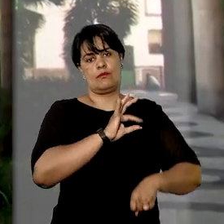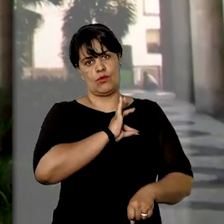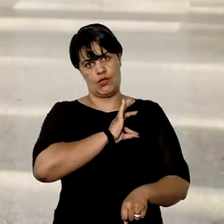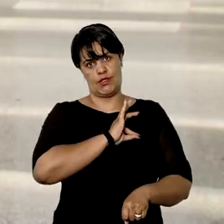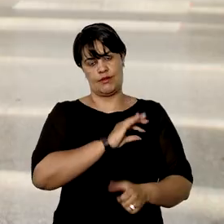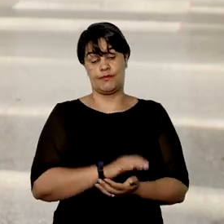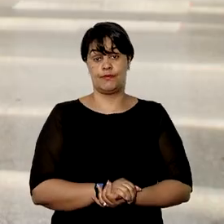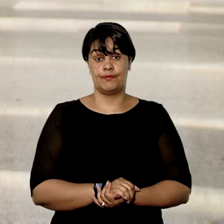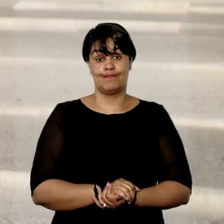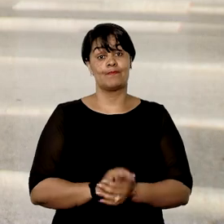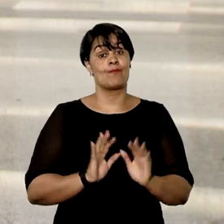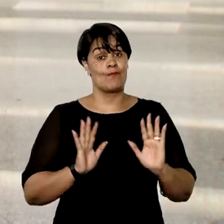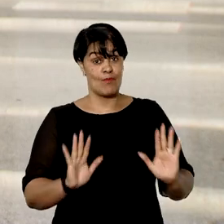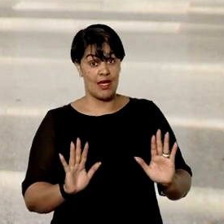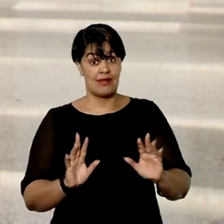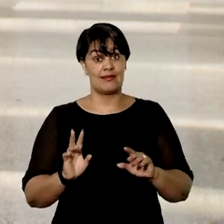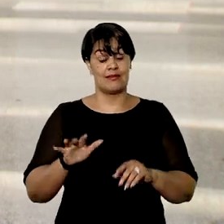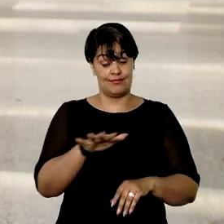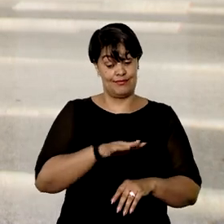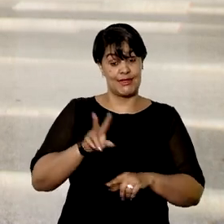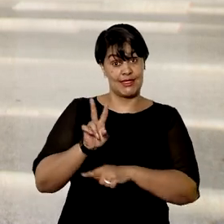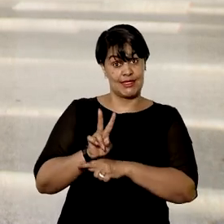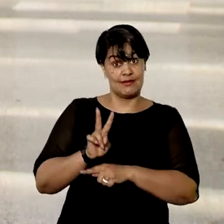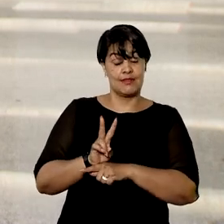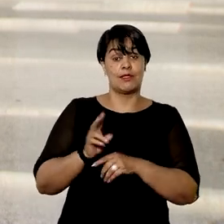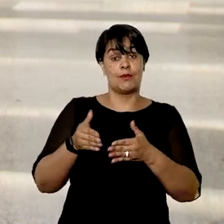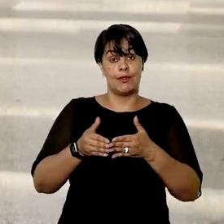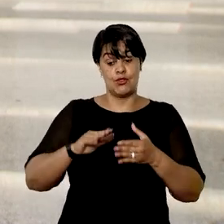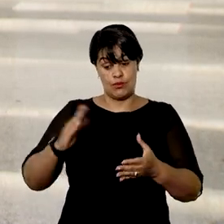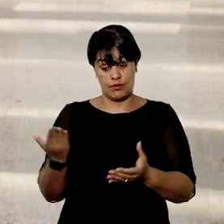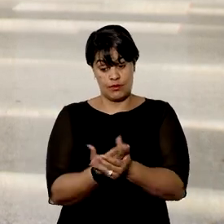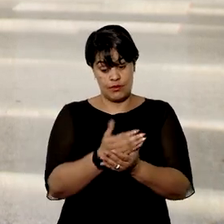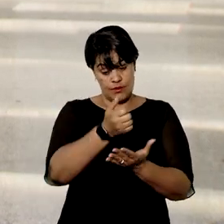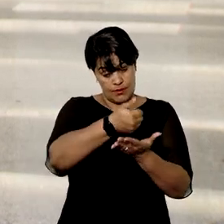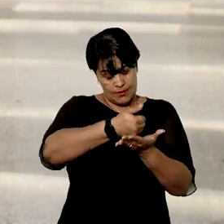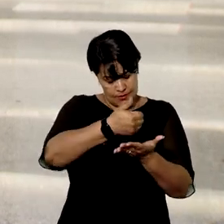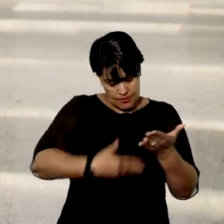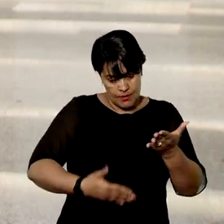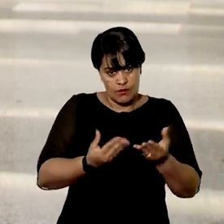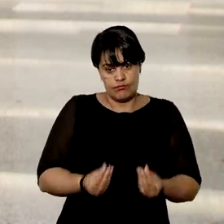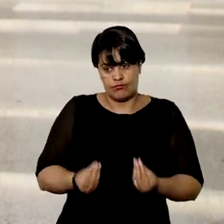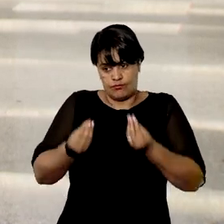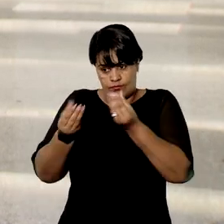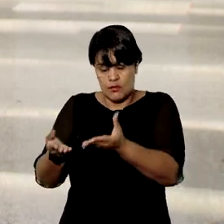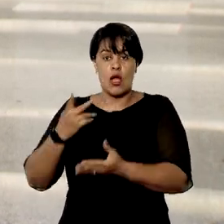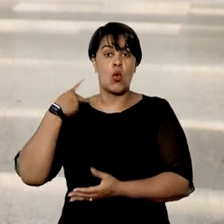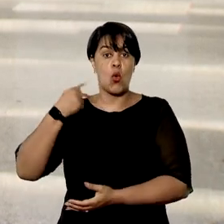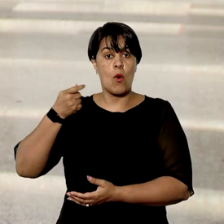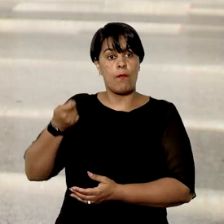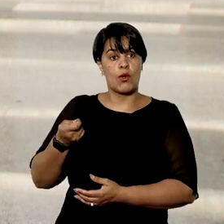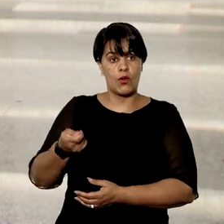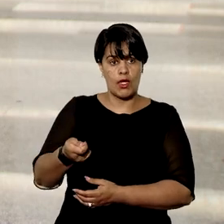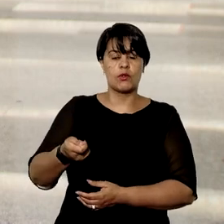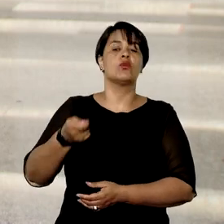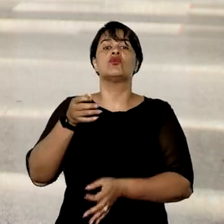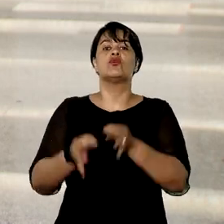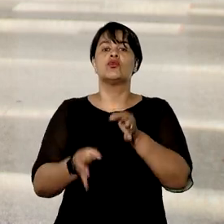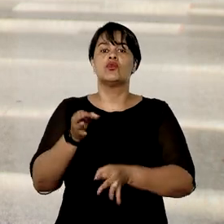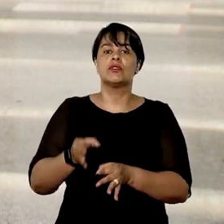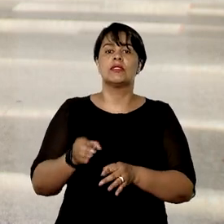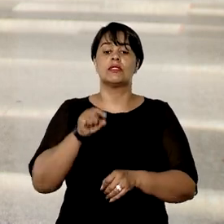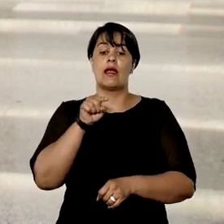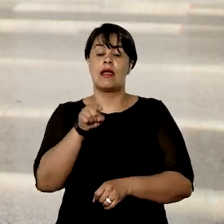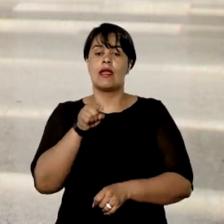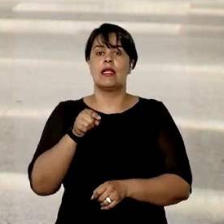policial. Com isso, a defesa requereu a remessa dos autos ao Procurador-Geral de Justiça, sendo indeferido pelo juiz de